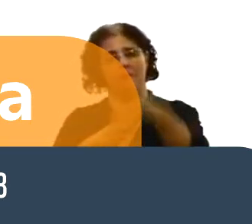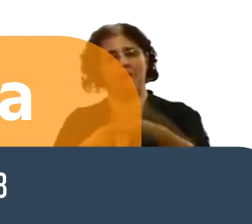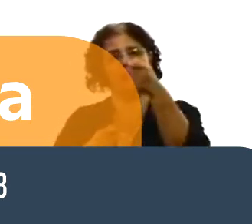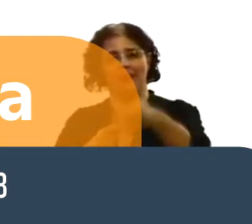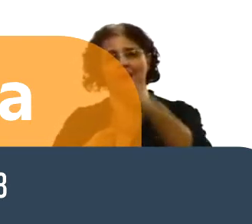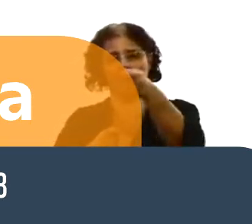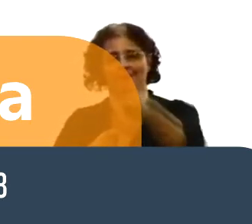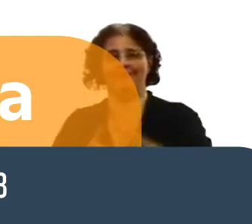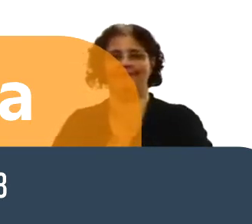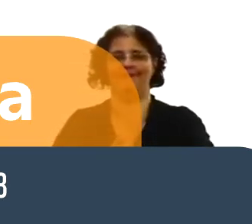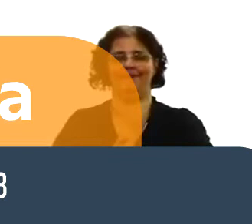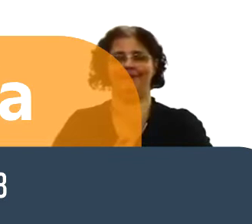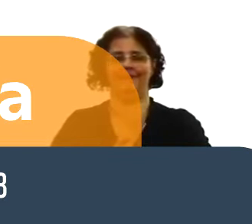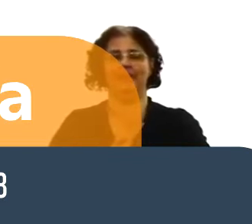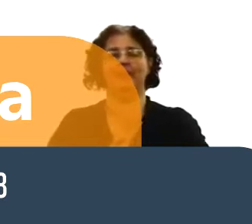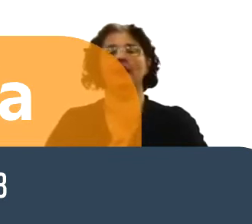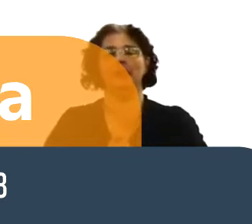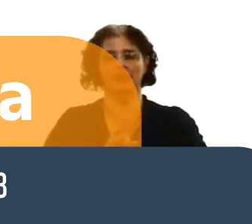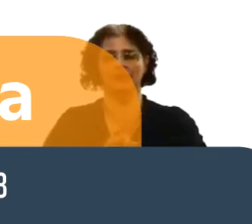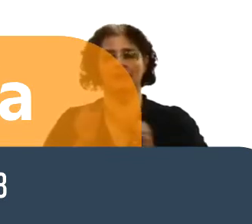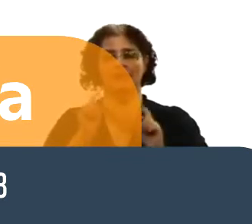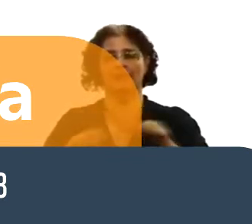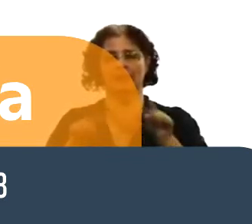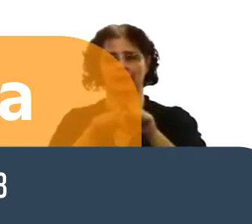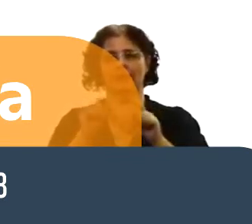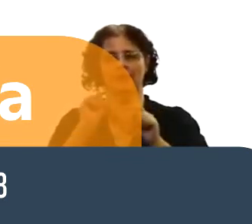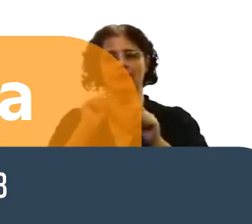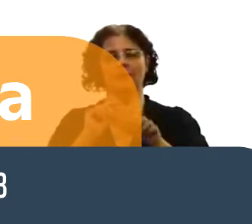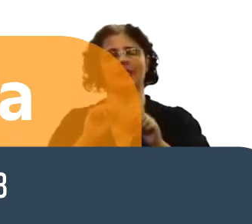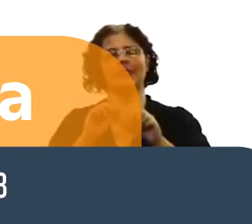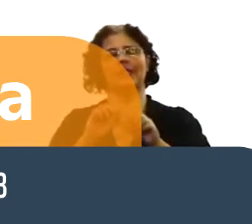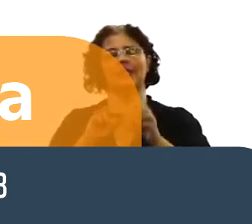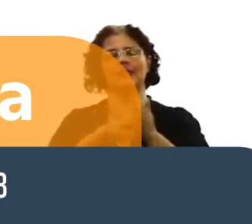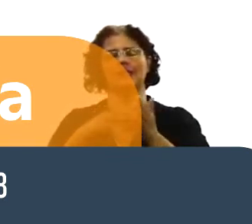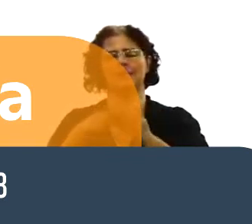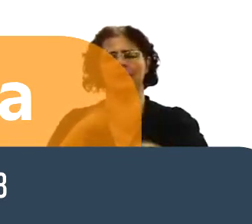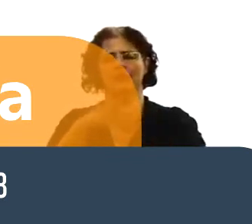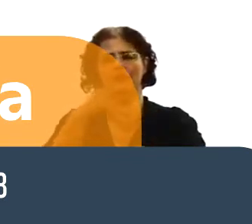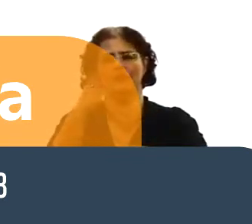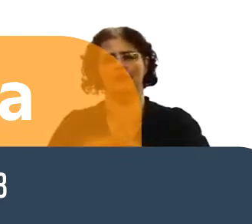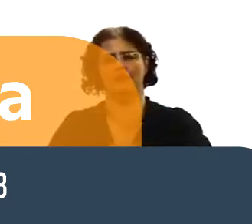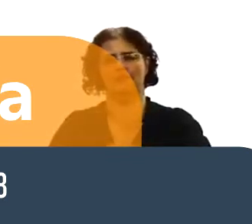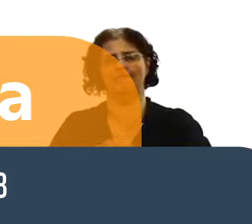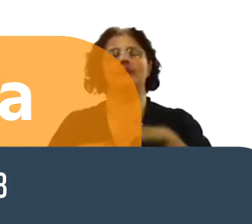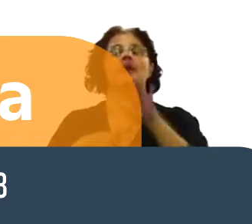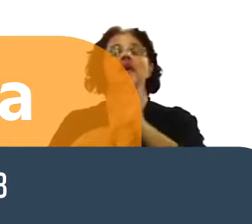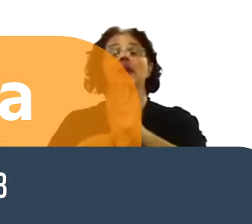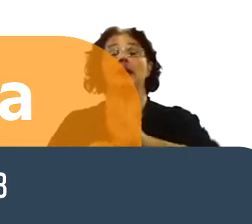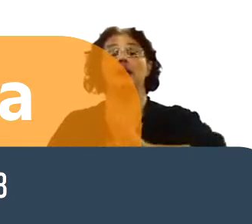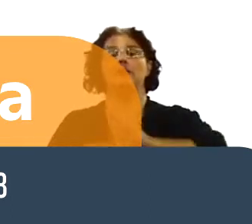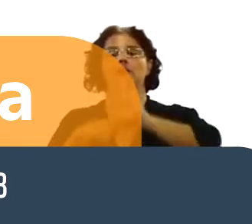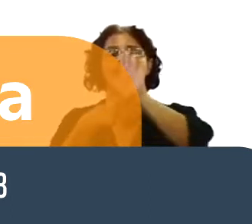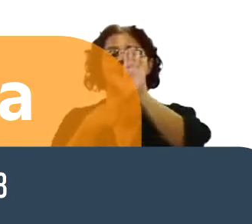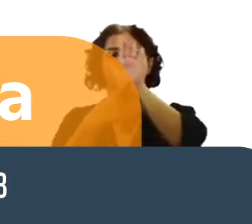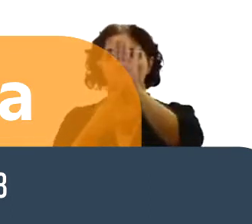Páscoa, a ressurreição de Cristo, como um sinal de uma colheita que vem